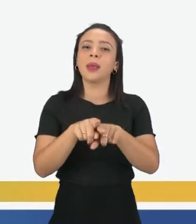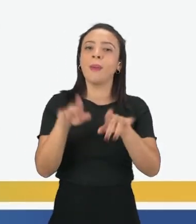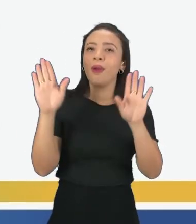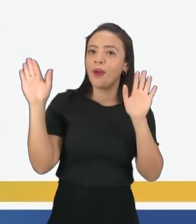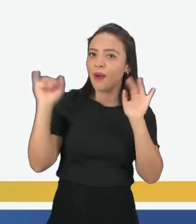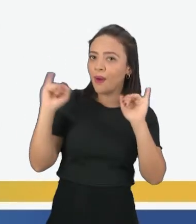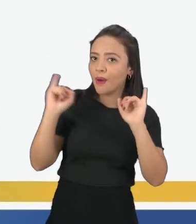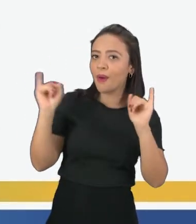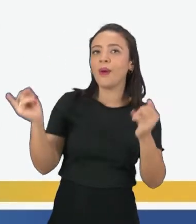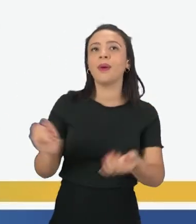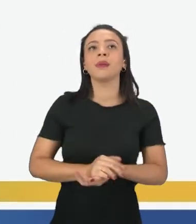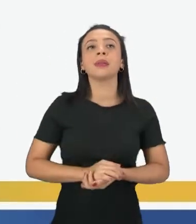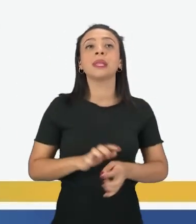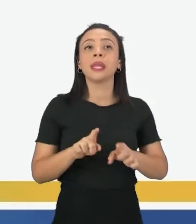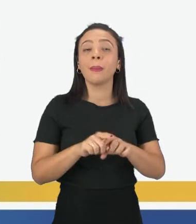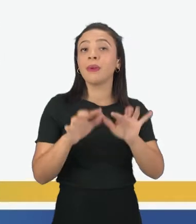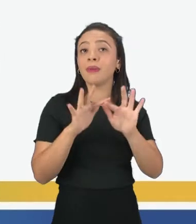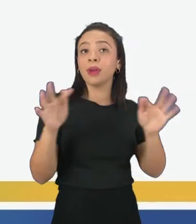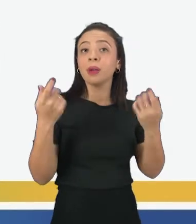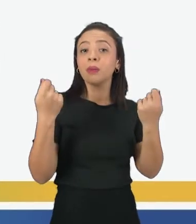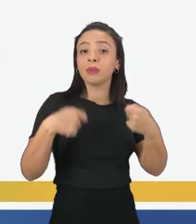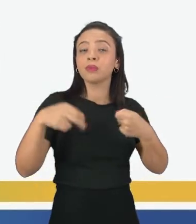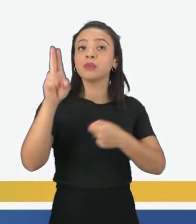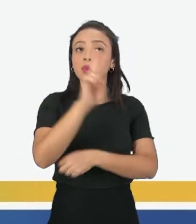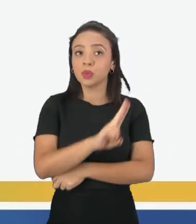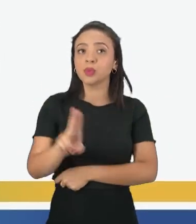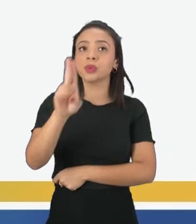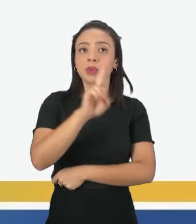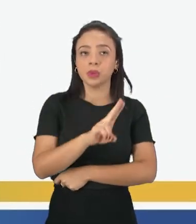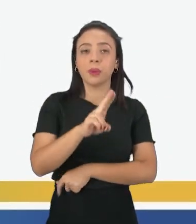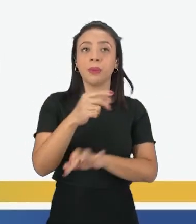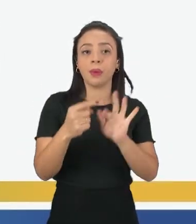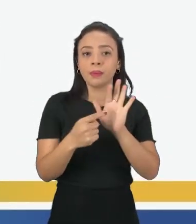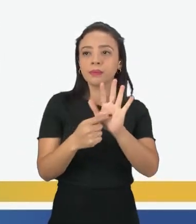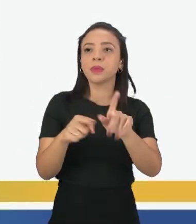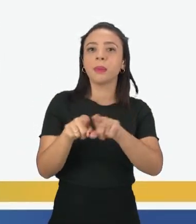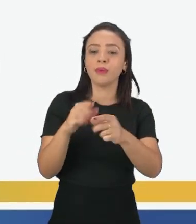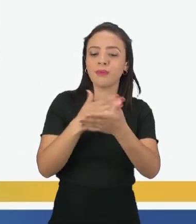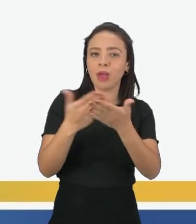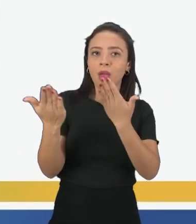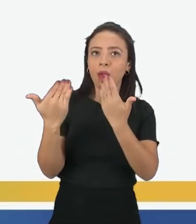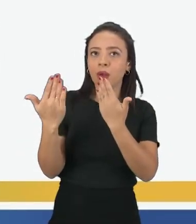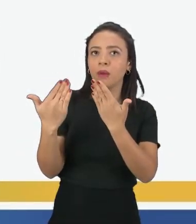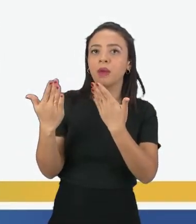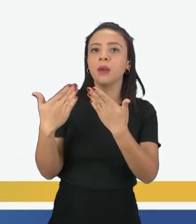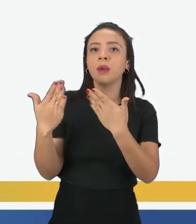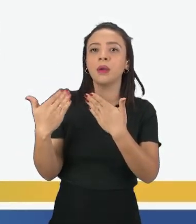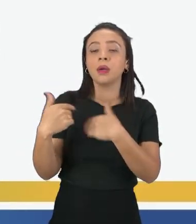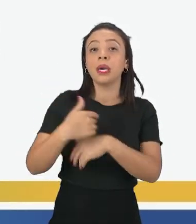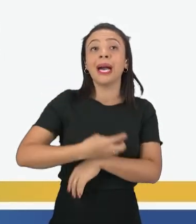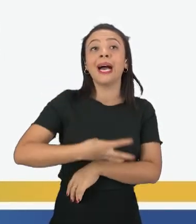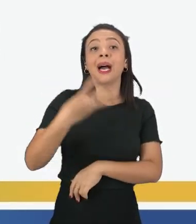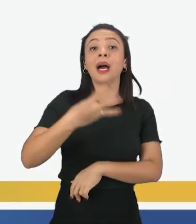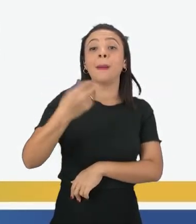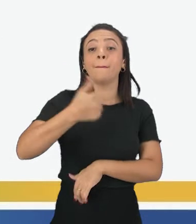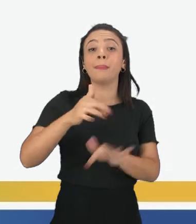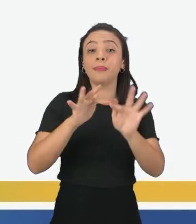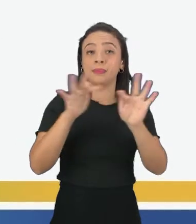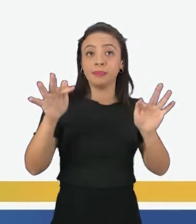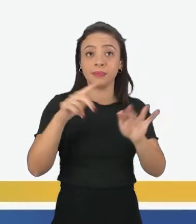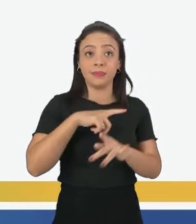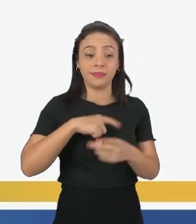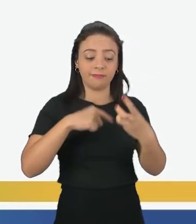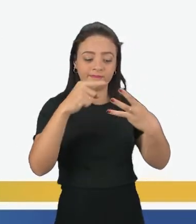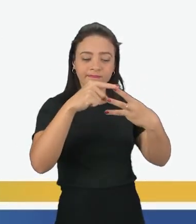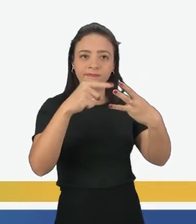Ainda algumas frases que a gente pode usar para essa apresentação. Essas três primeiras frases que vocês observam